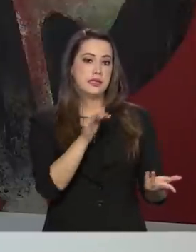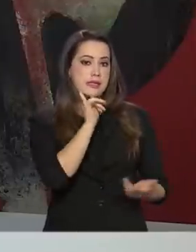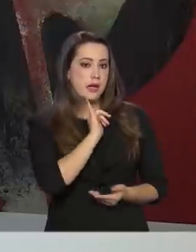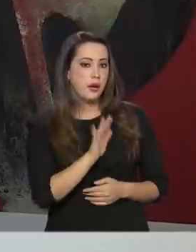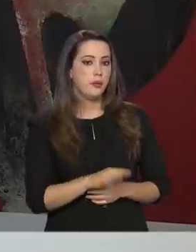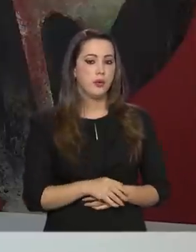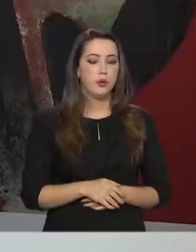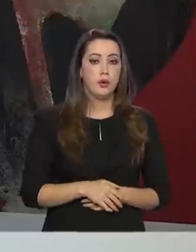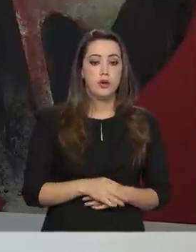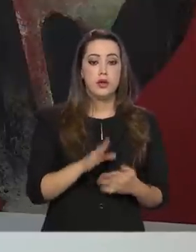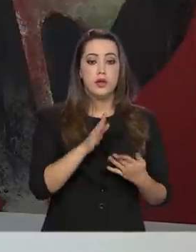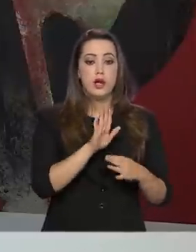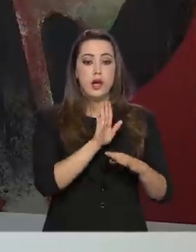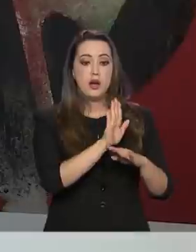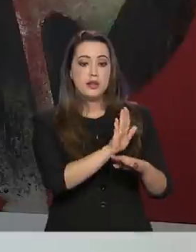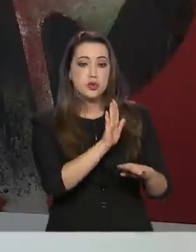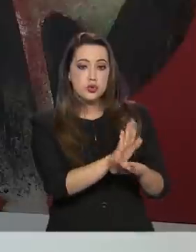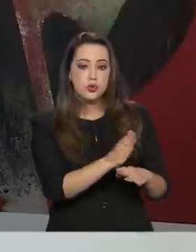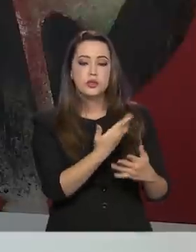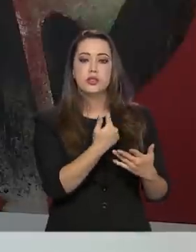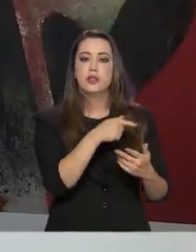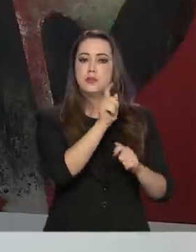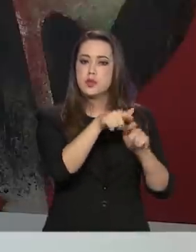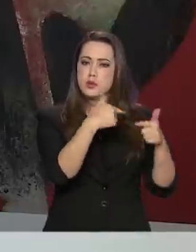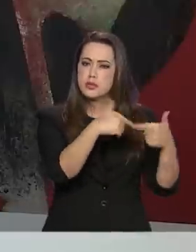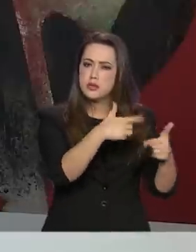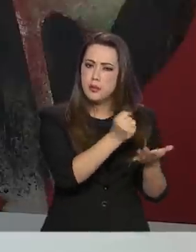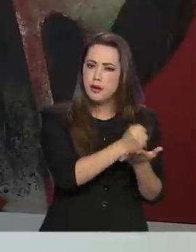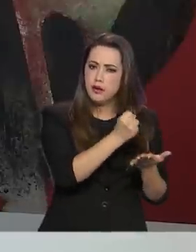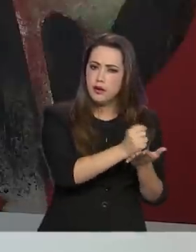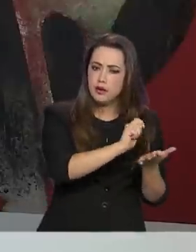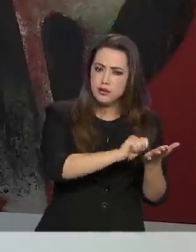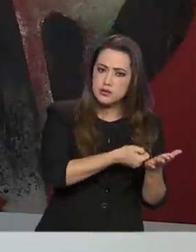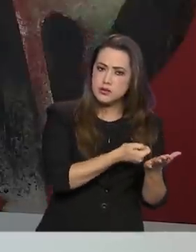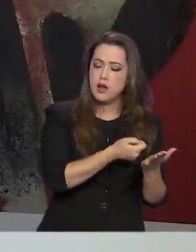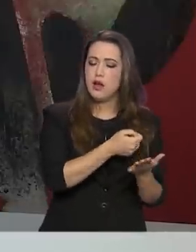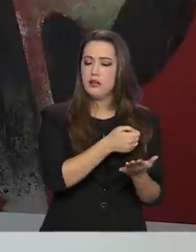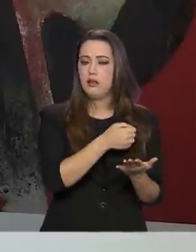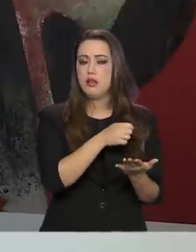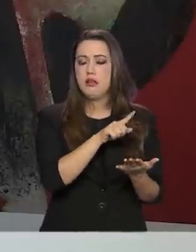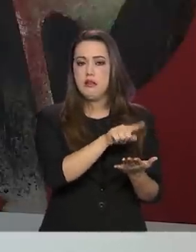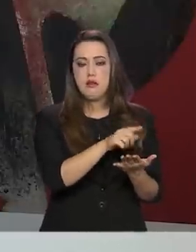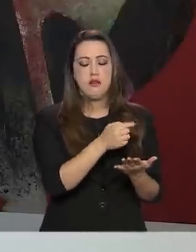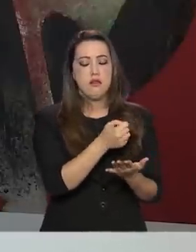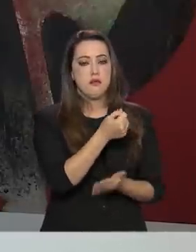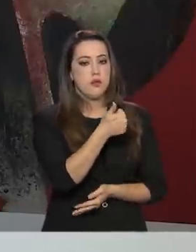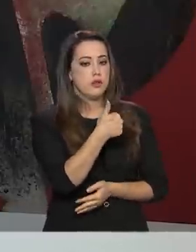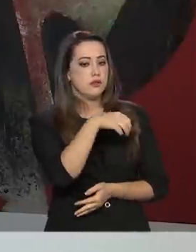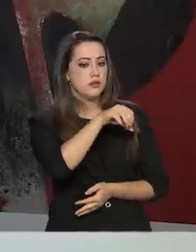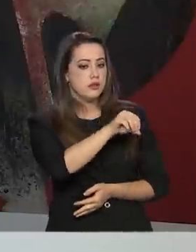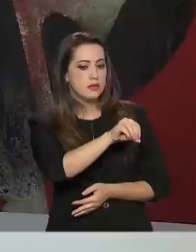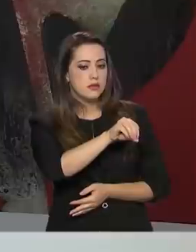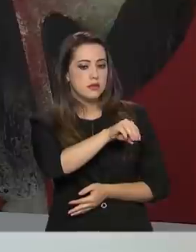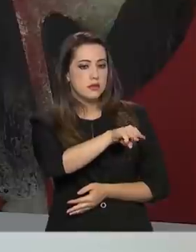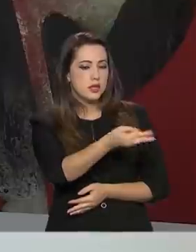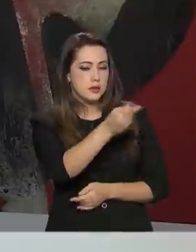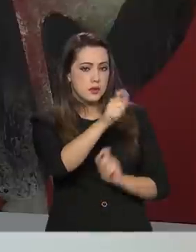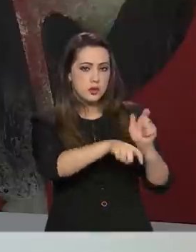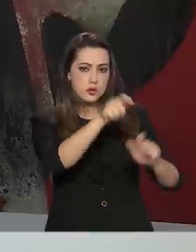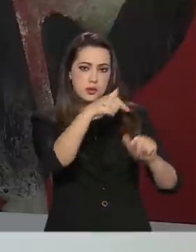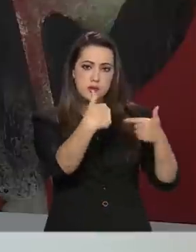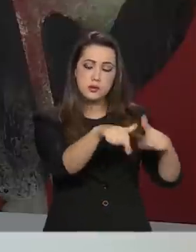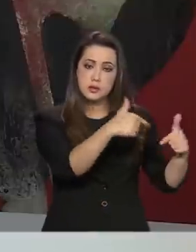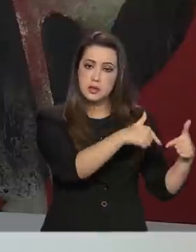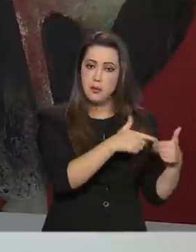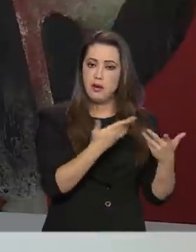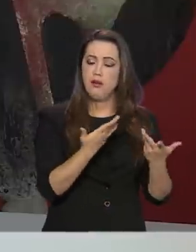o benefício aos empregados, o bem, que beneficiou quase 10 milhões de trabalhadores,